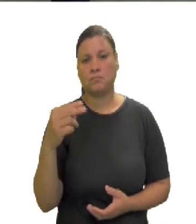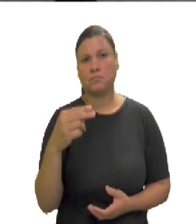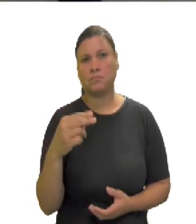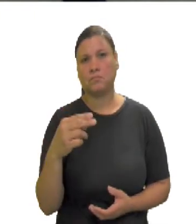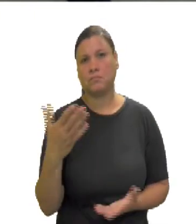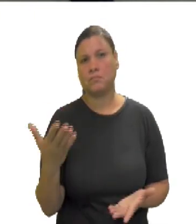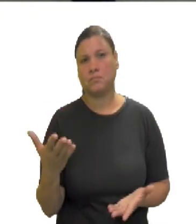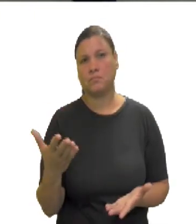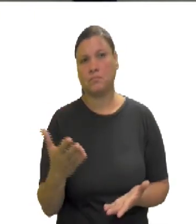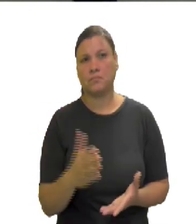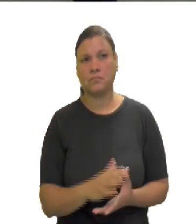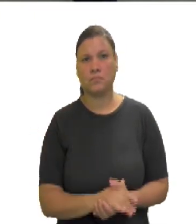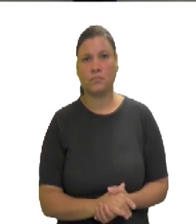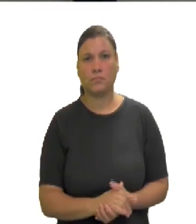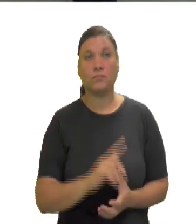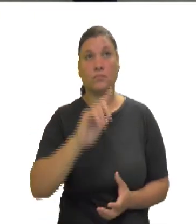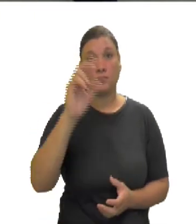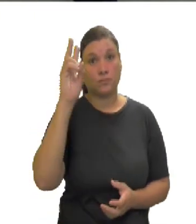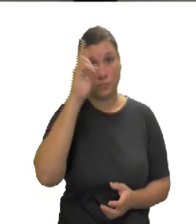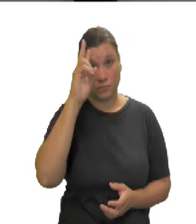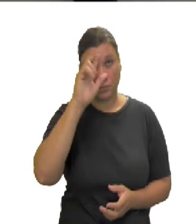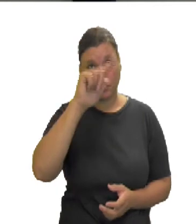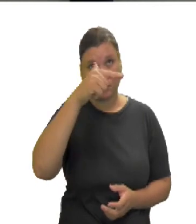13 ao quadrado.